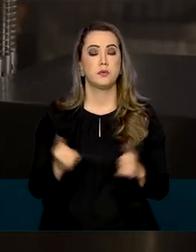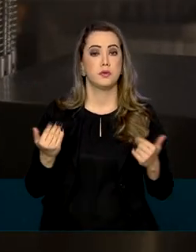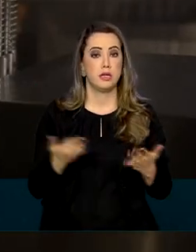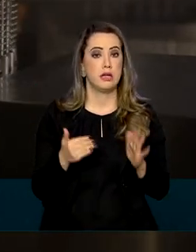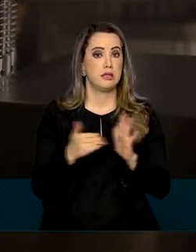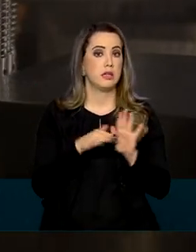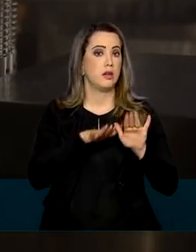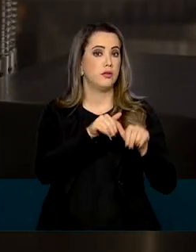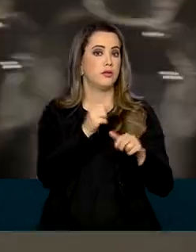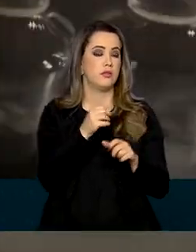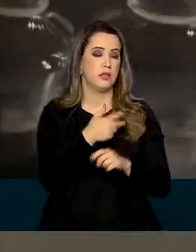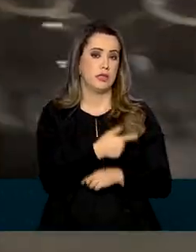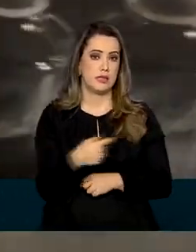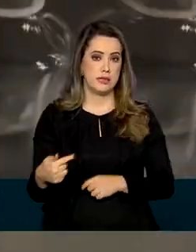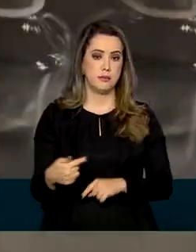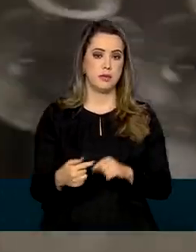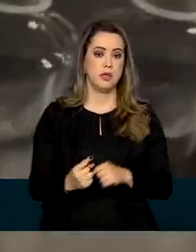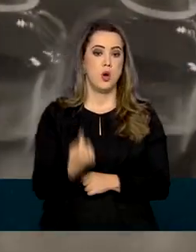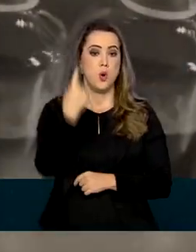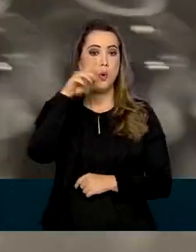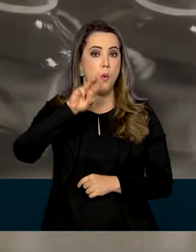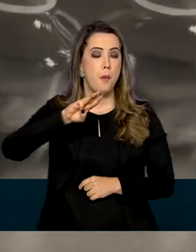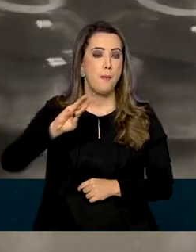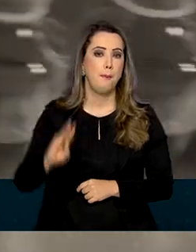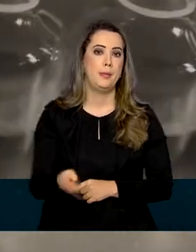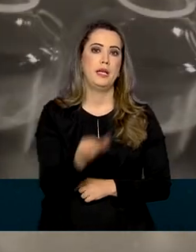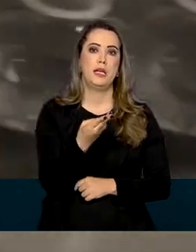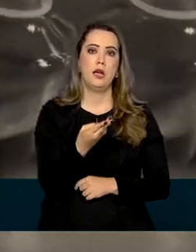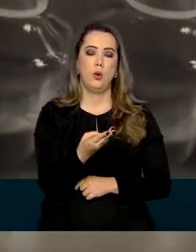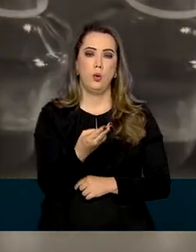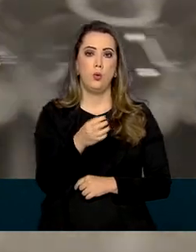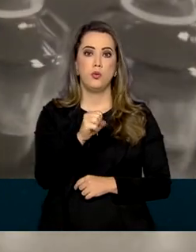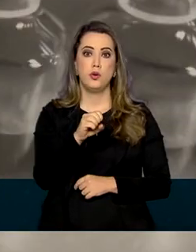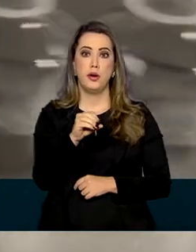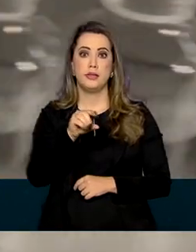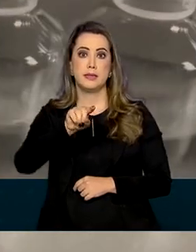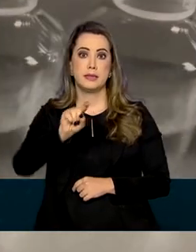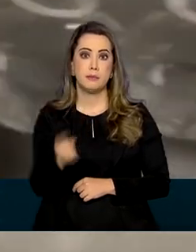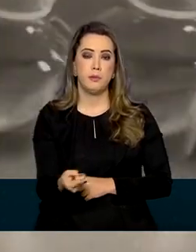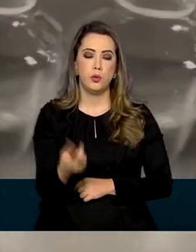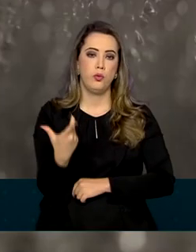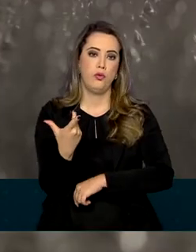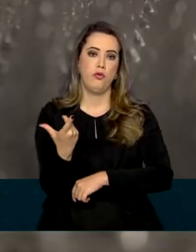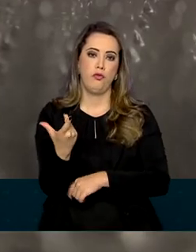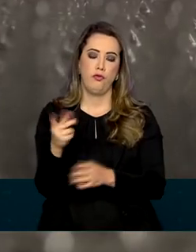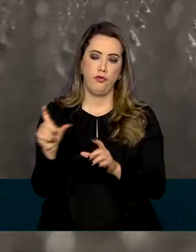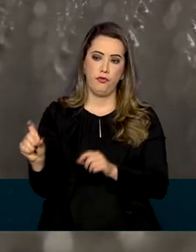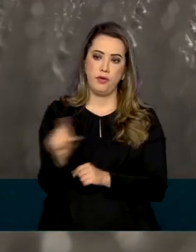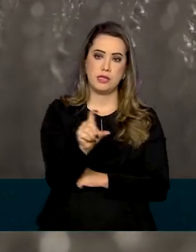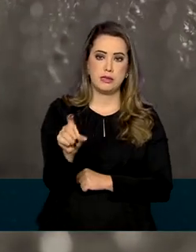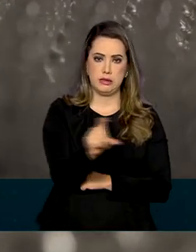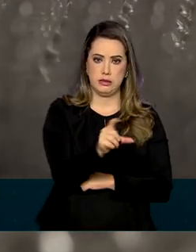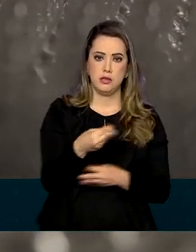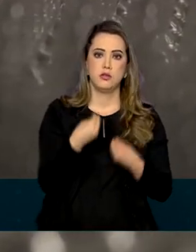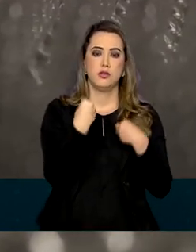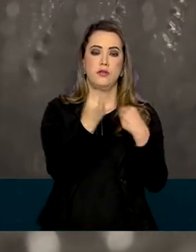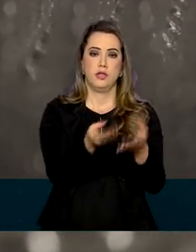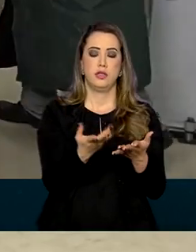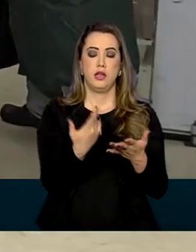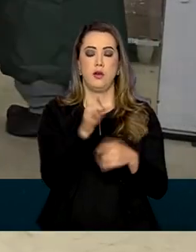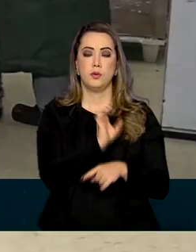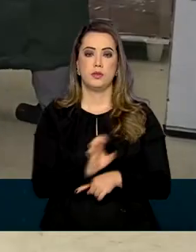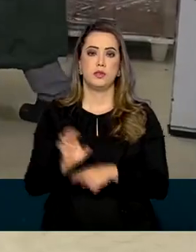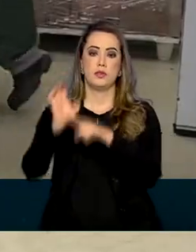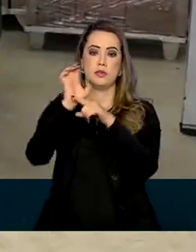o fim da semana, serão 1,8 milhão de doses disponíveis para o Ministério da Saúde distribuir aos estados.